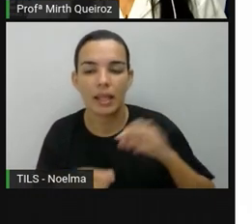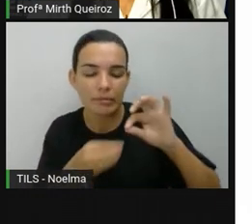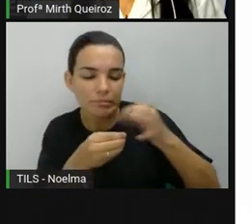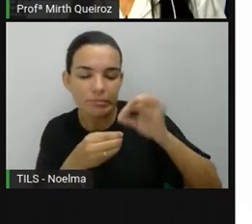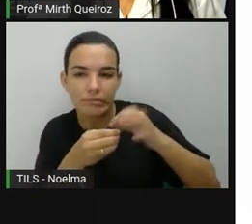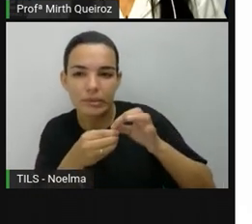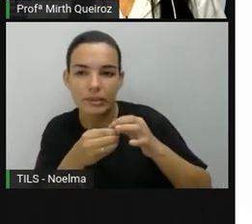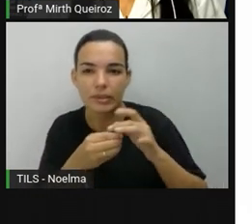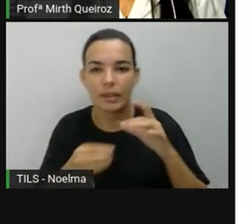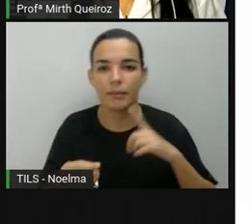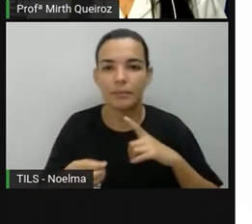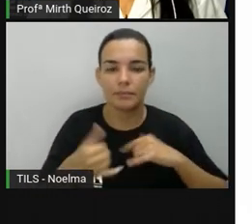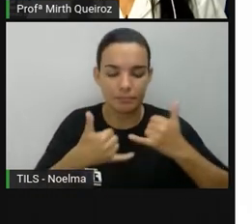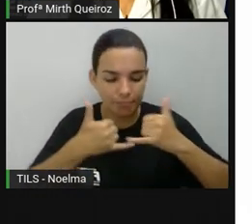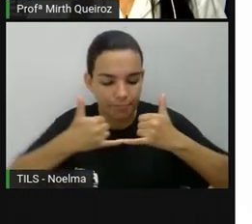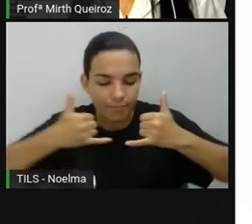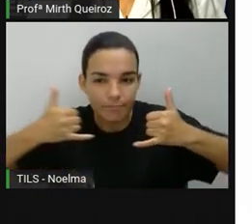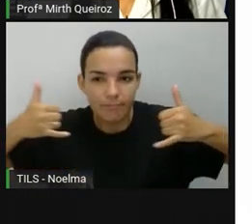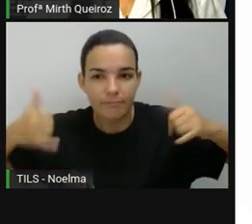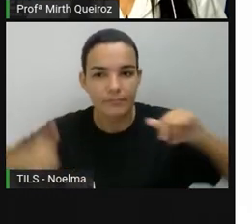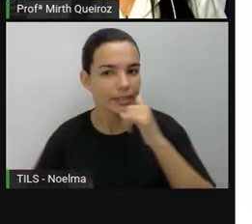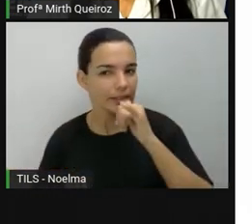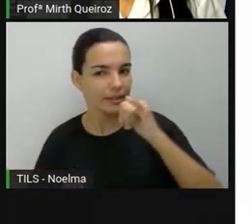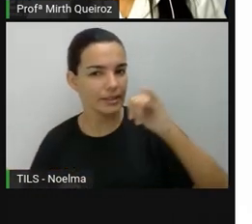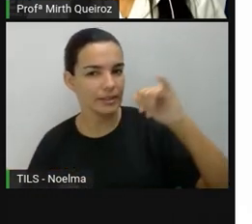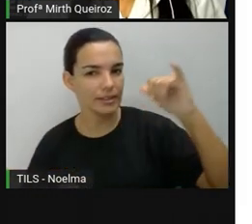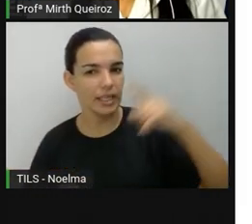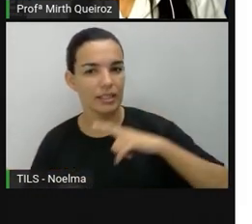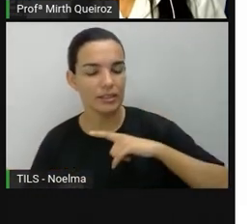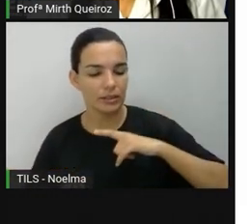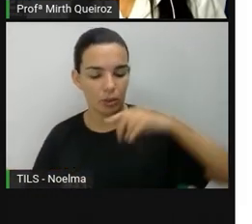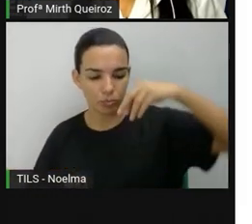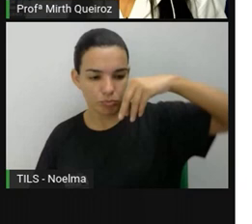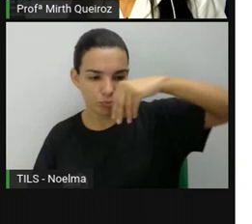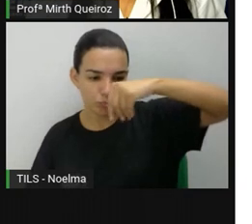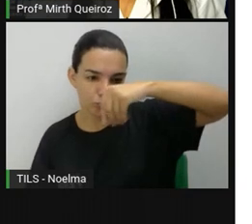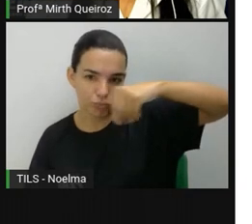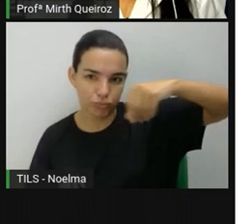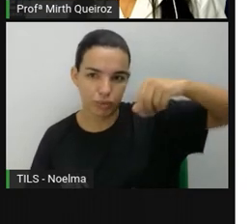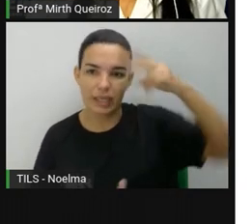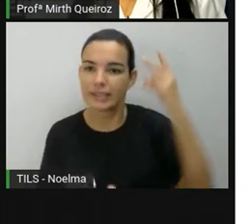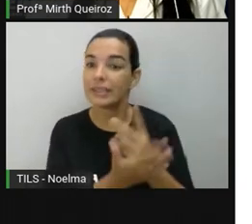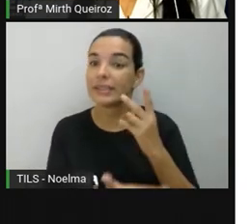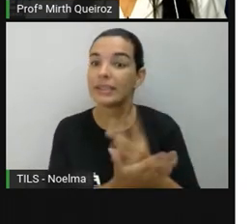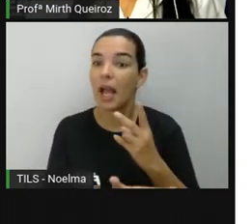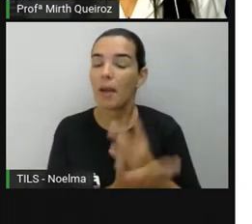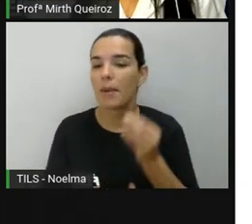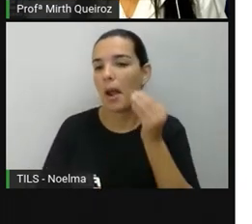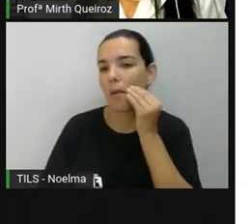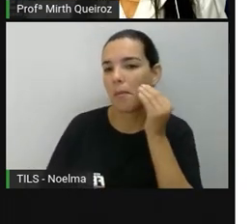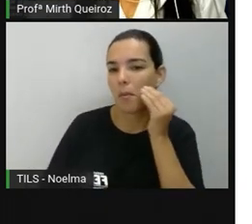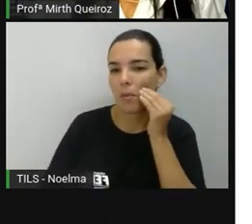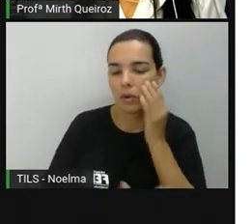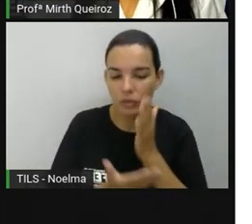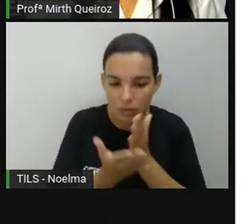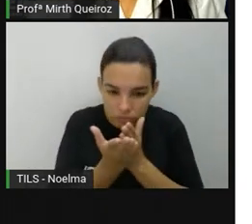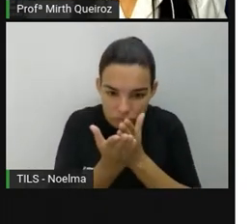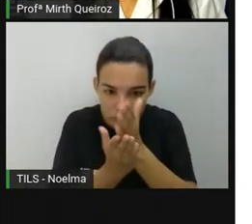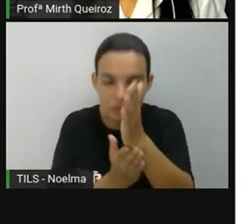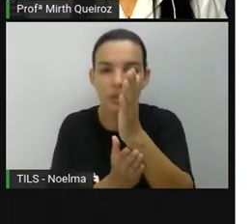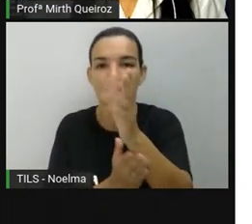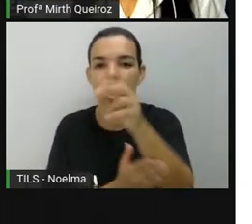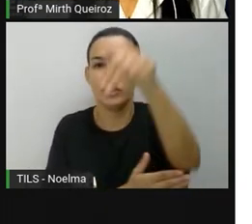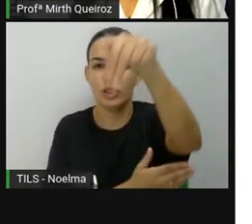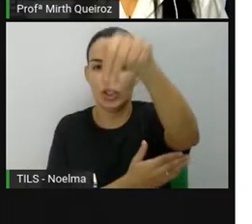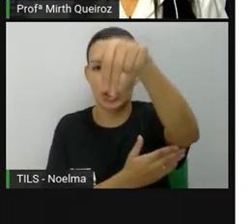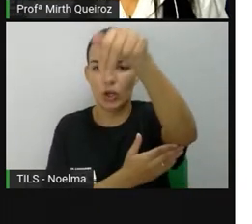para o polo magnético terrestre. Isso ela vai sempre indicar para a direção norte.